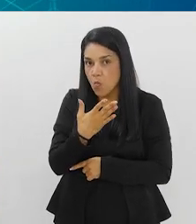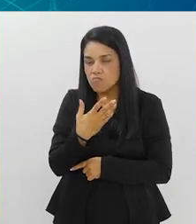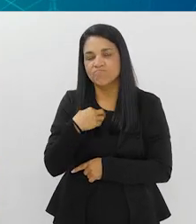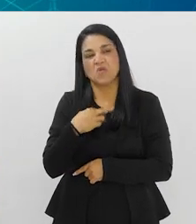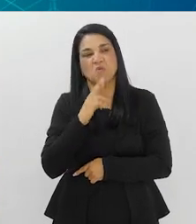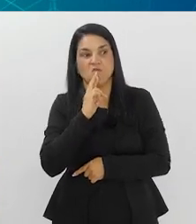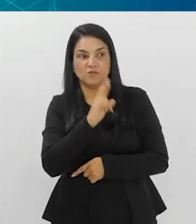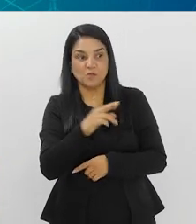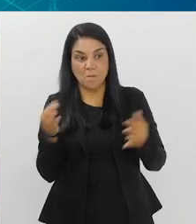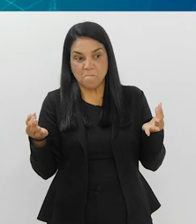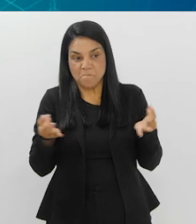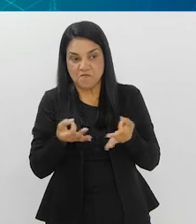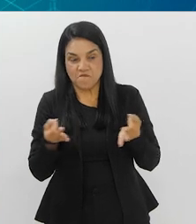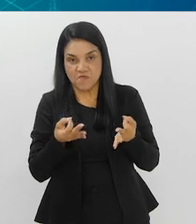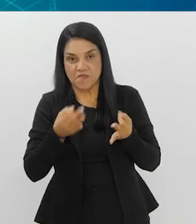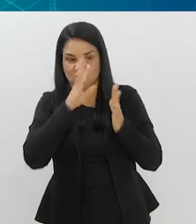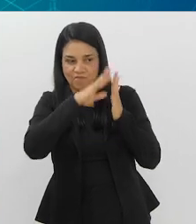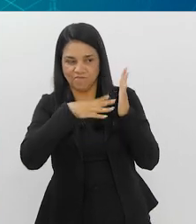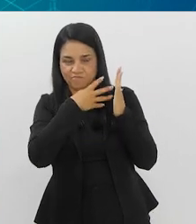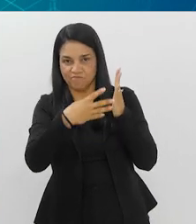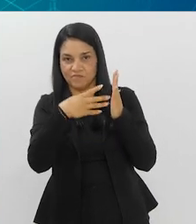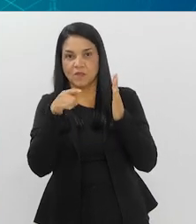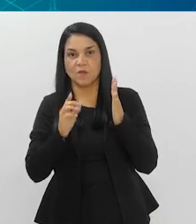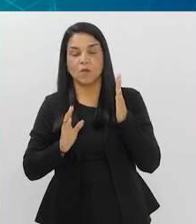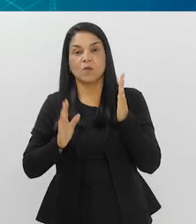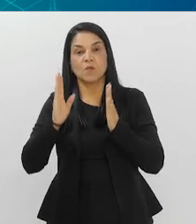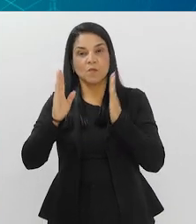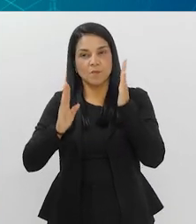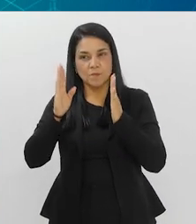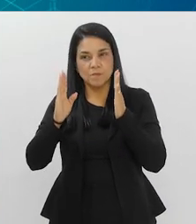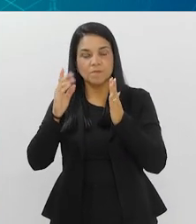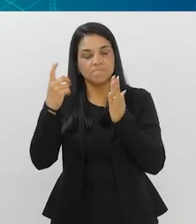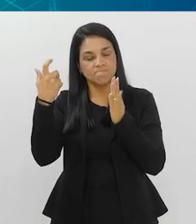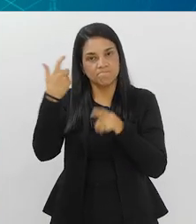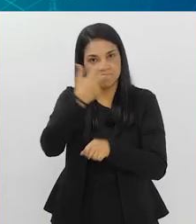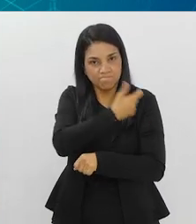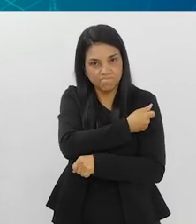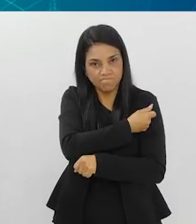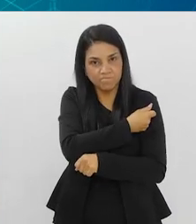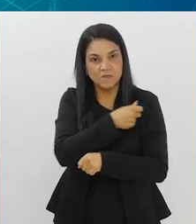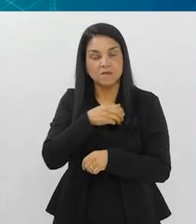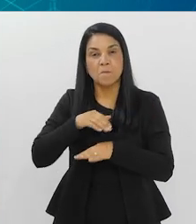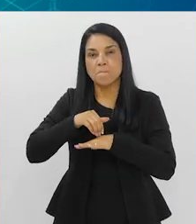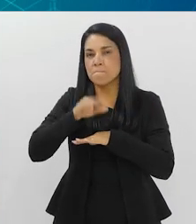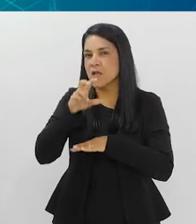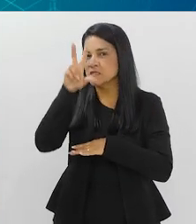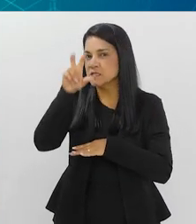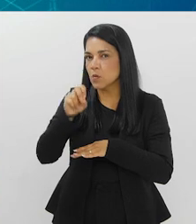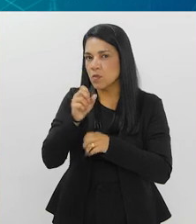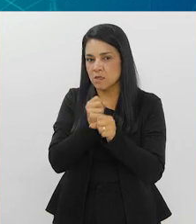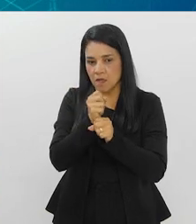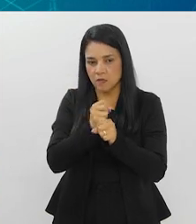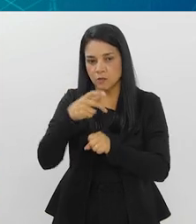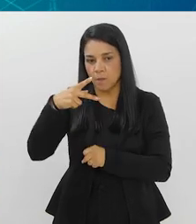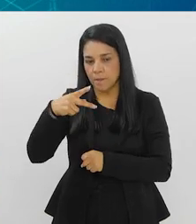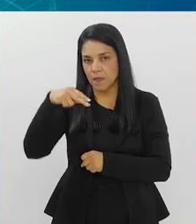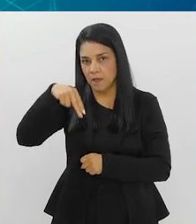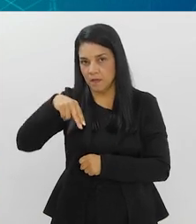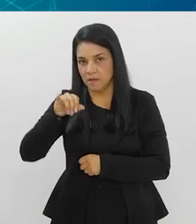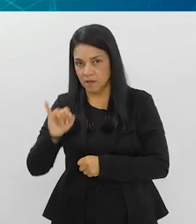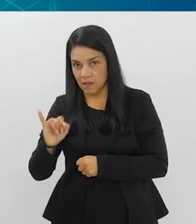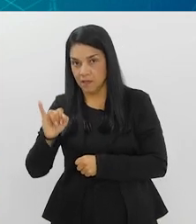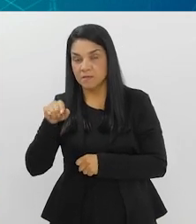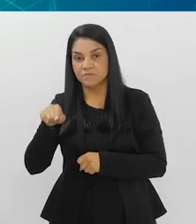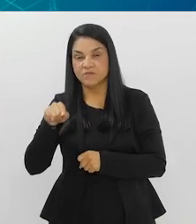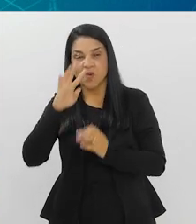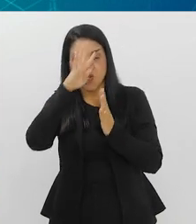é bom, eu falo que ele é perfeito, nós com o PNI, nosso Programa Nacional de Imunização, que tem mais de 50 anos, ele é um dos